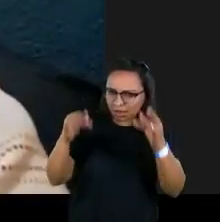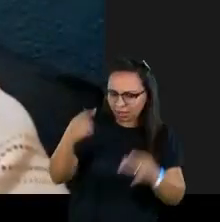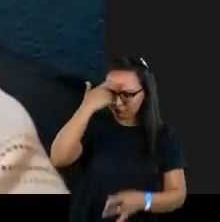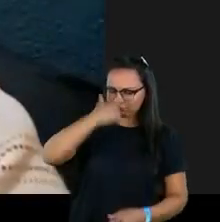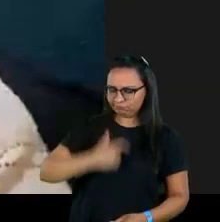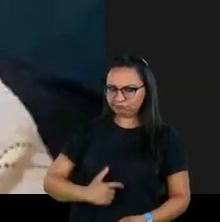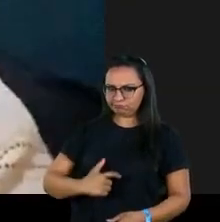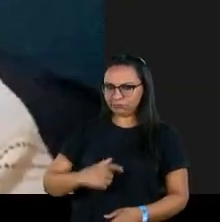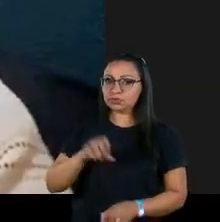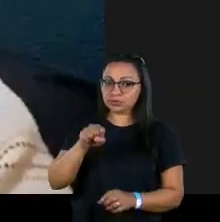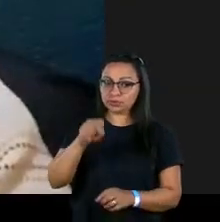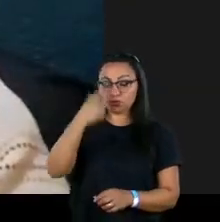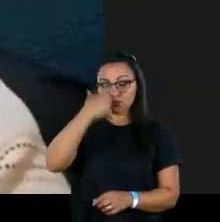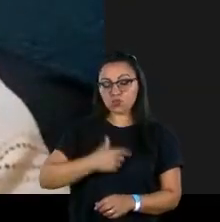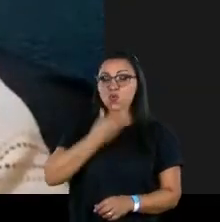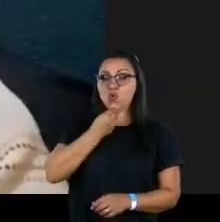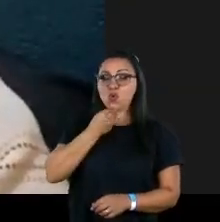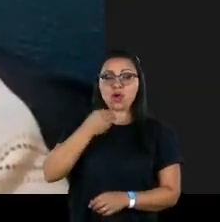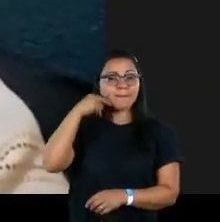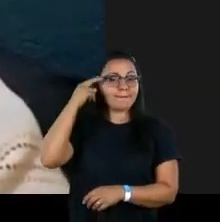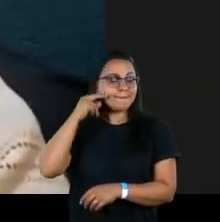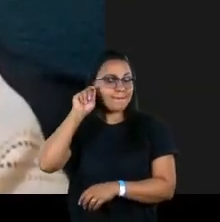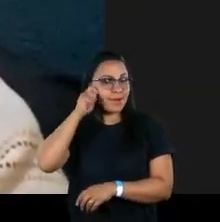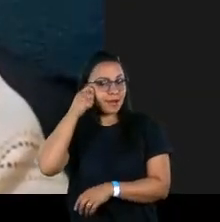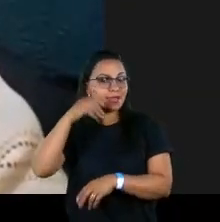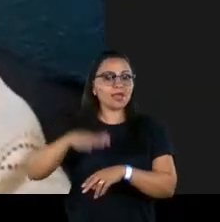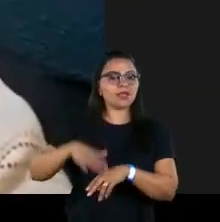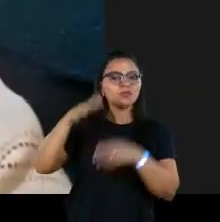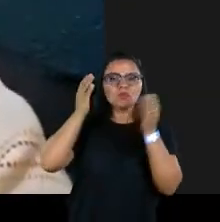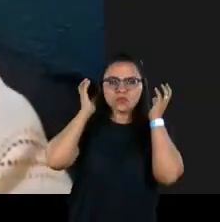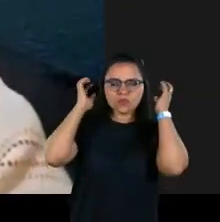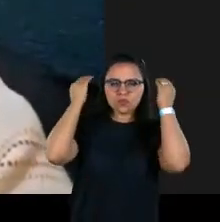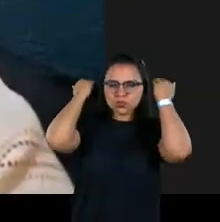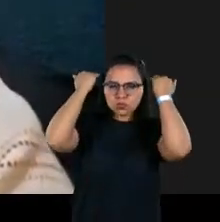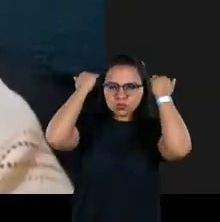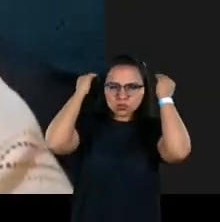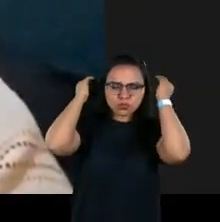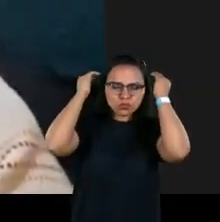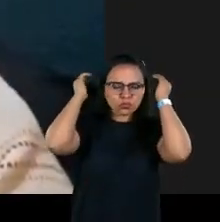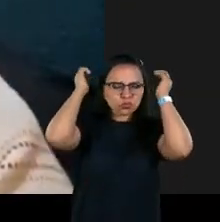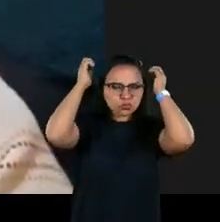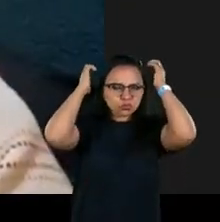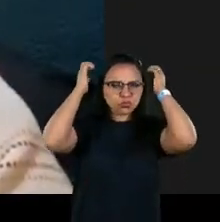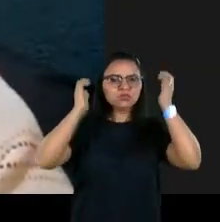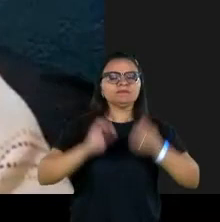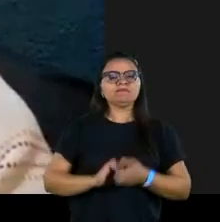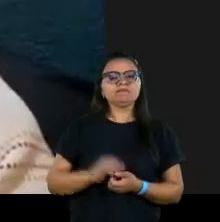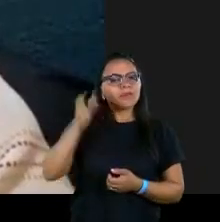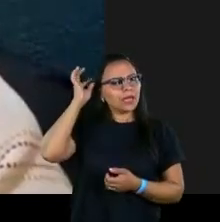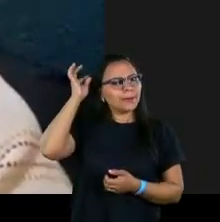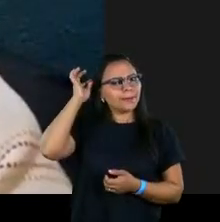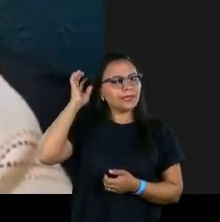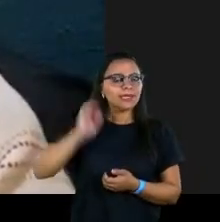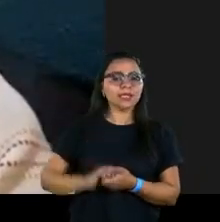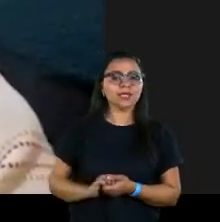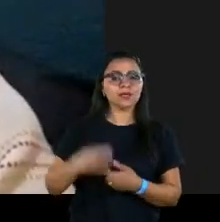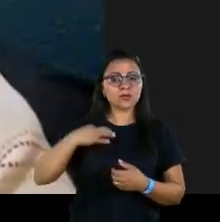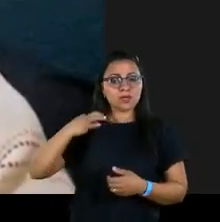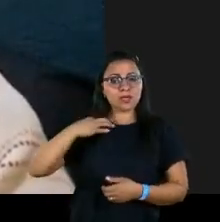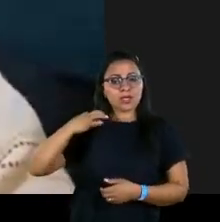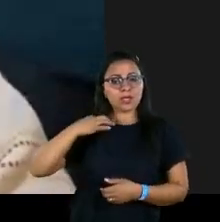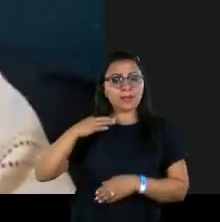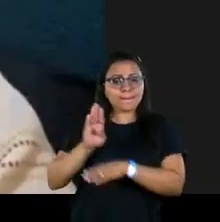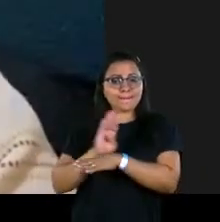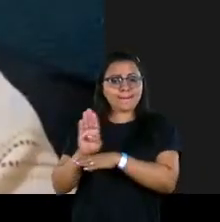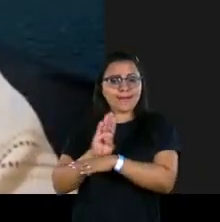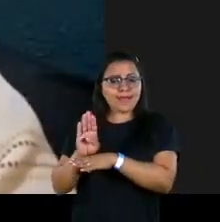Para quem está nos ouvindo eu sou um homem preto, cabelo curto, baixinho, estou de camisa